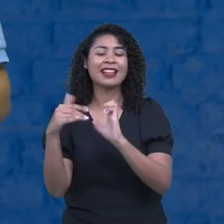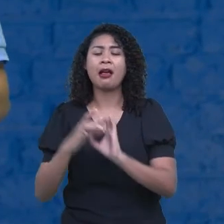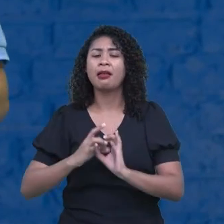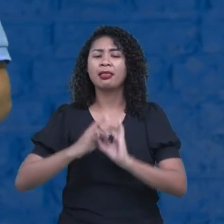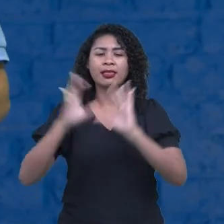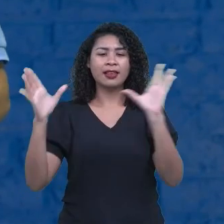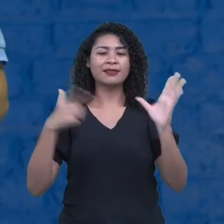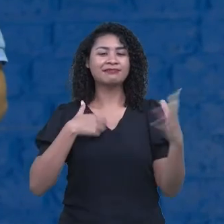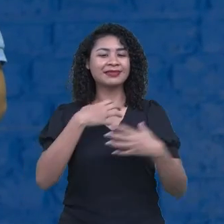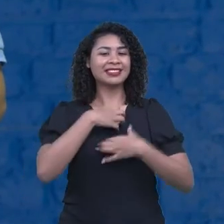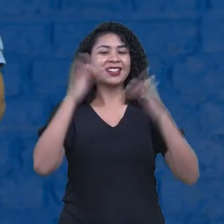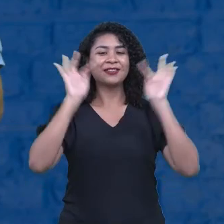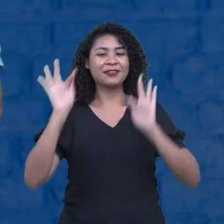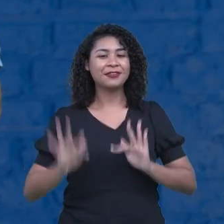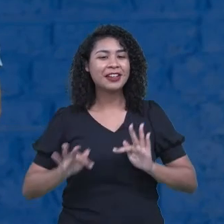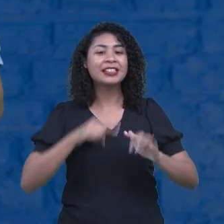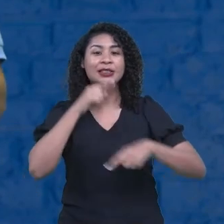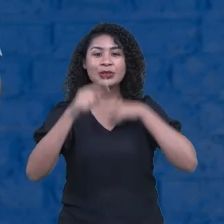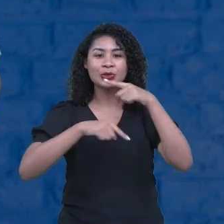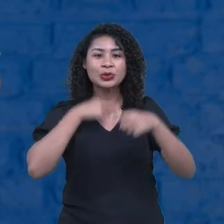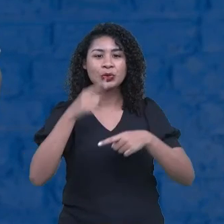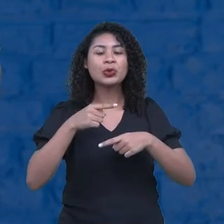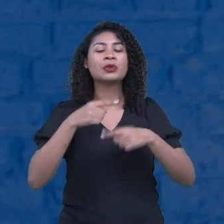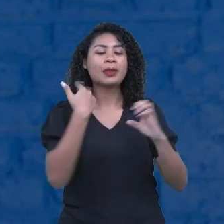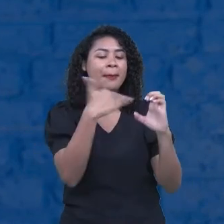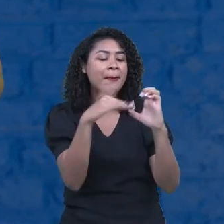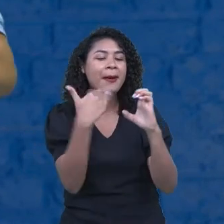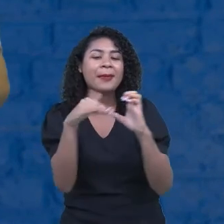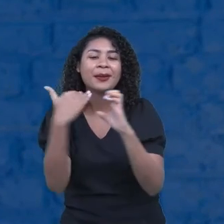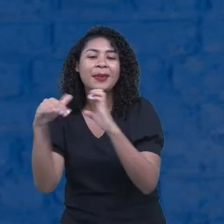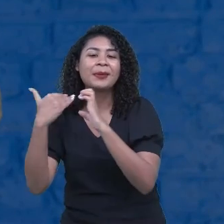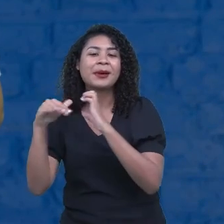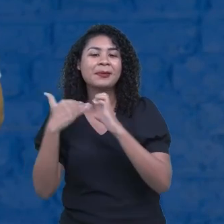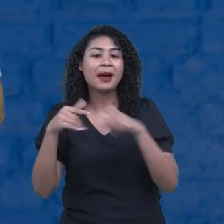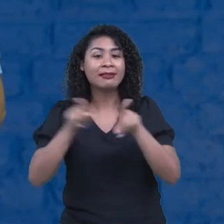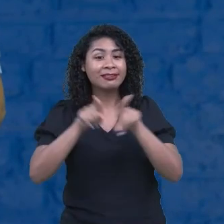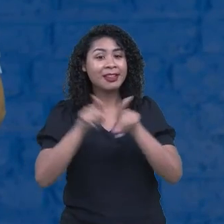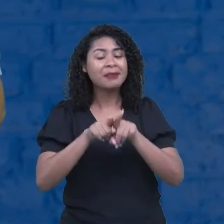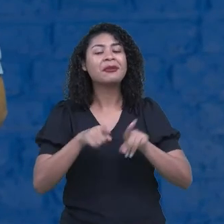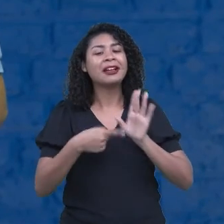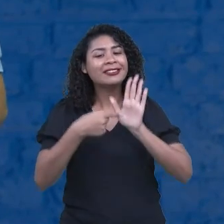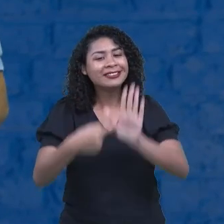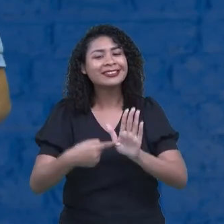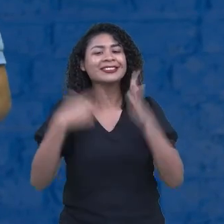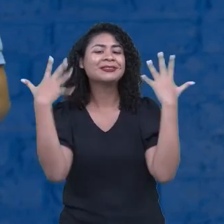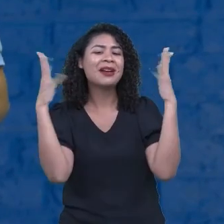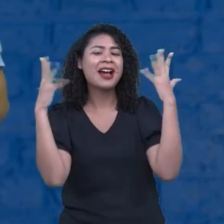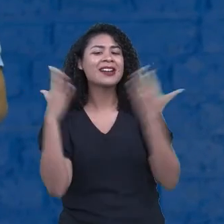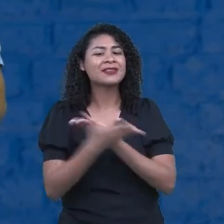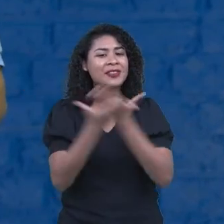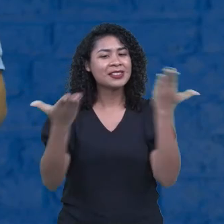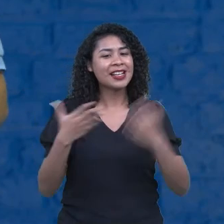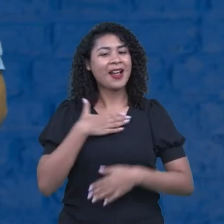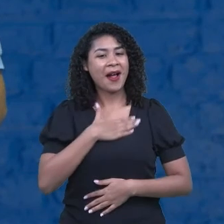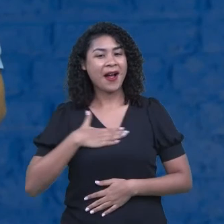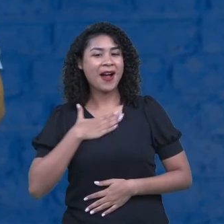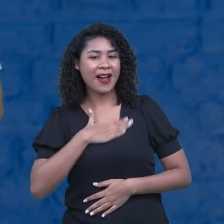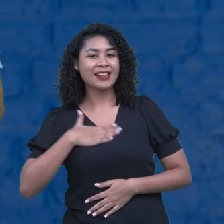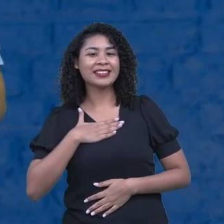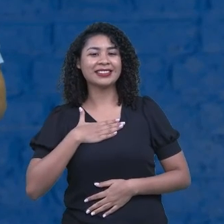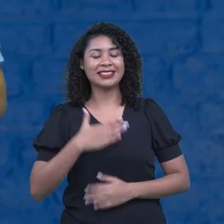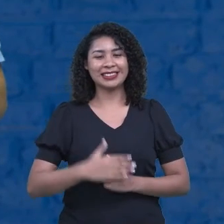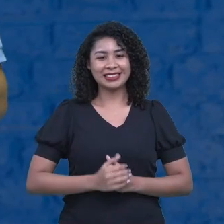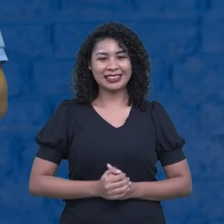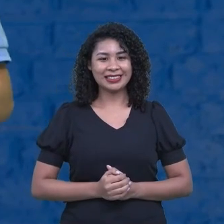receber os questionamentos, as dúvidas e também, quem sabe, parabenizando também que gostaram aí dos nossos encontros.